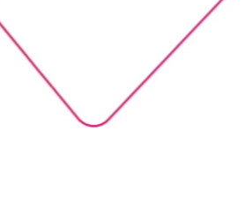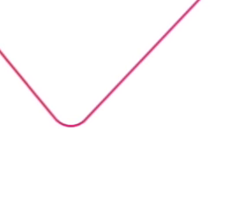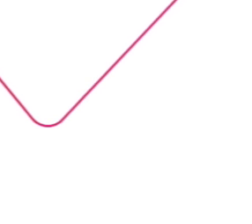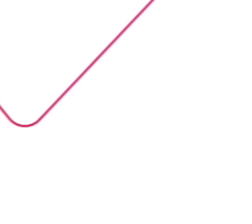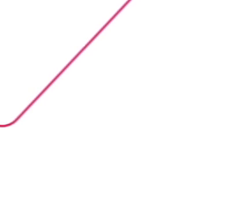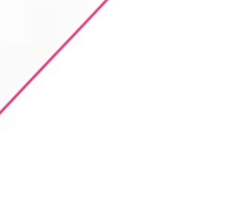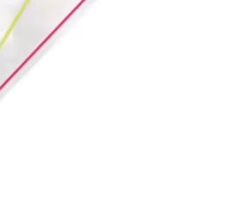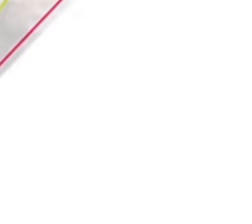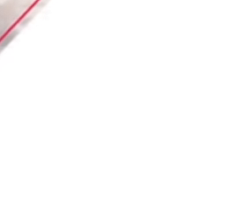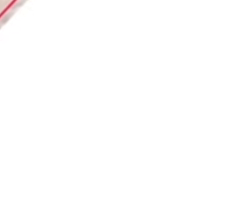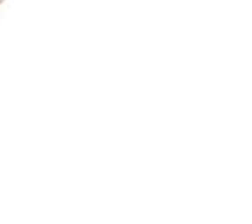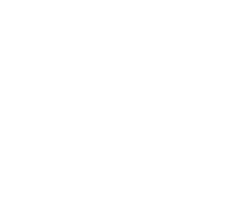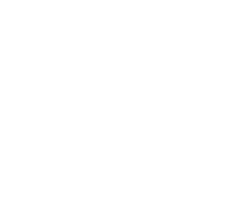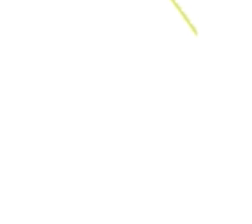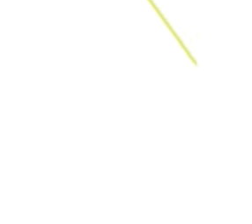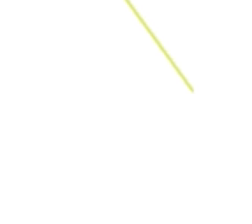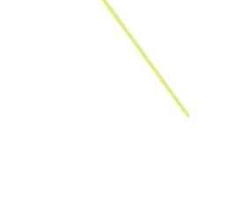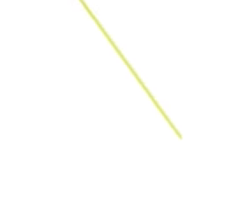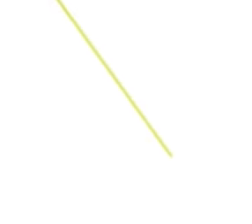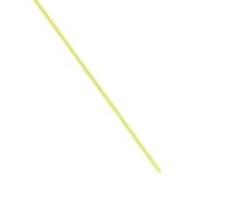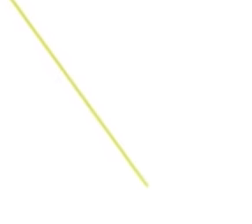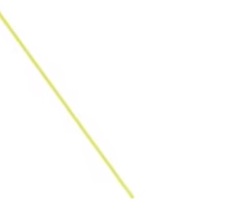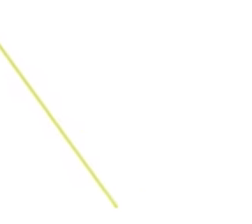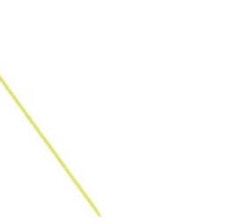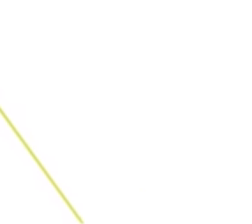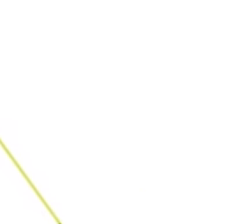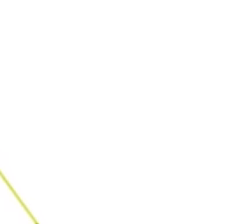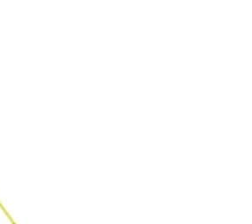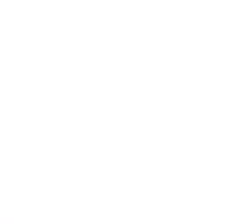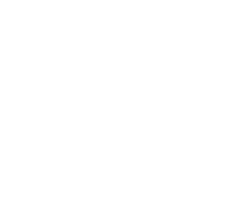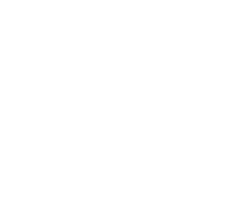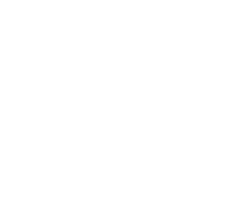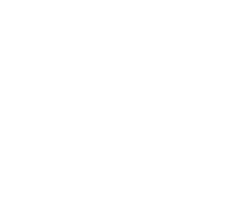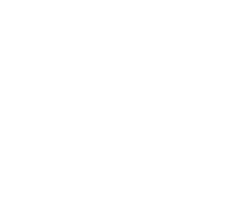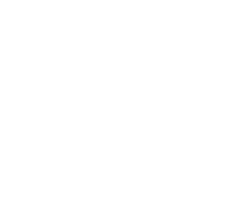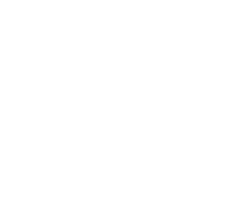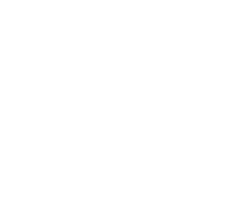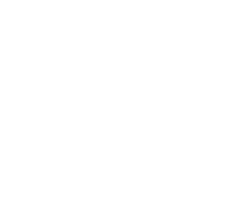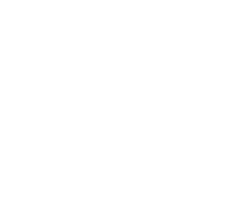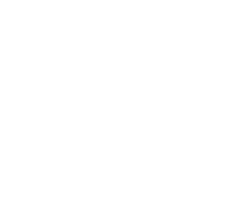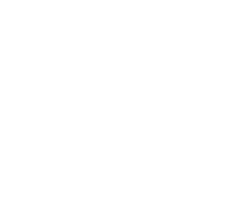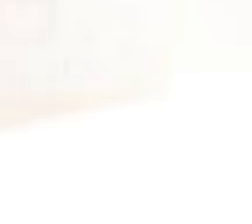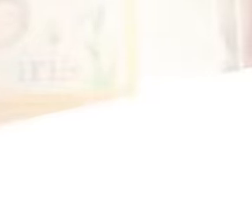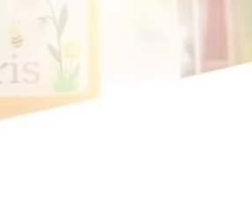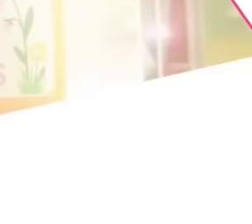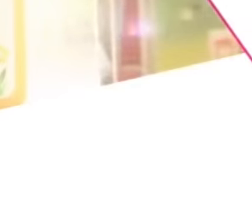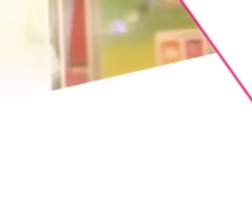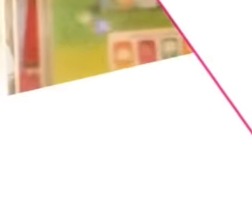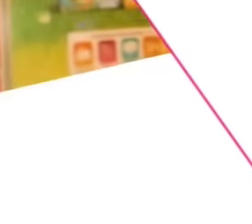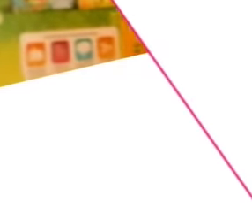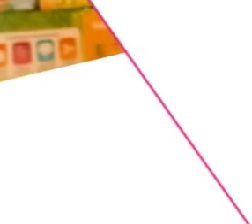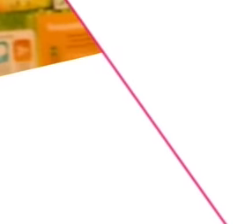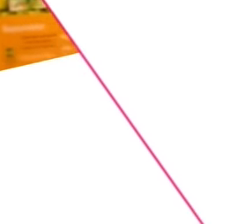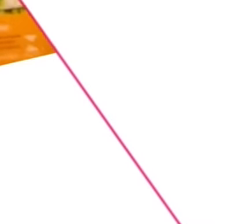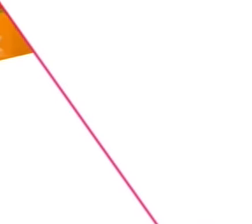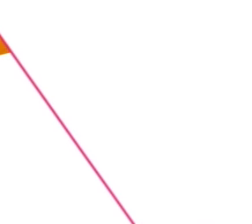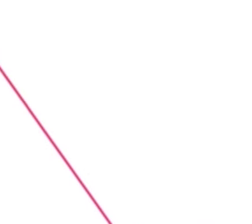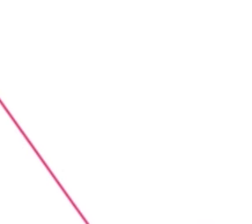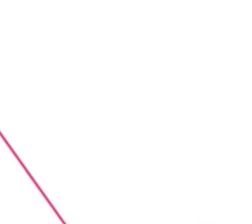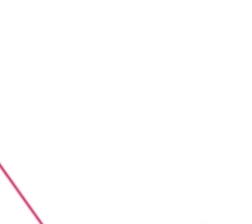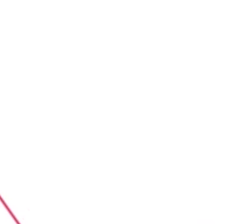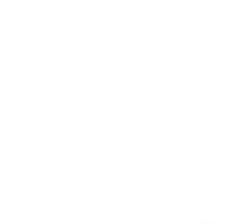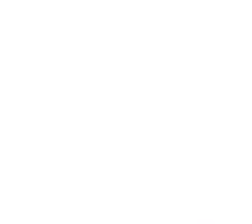tempo todo nossas jornadas e as tornam únicas e complexas. Mas e se pudéssemos ser responsáveis por um pequeno